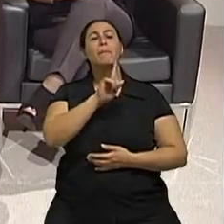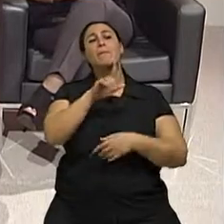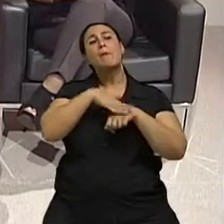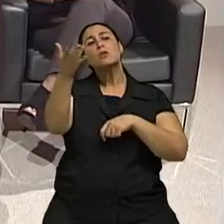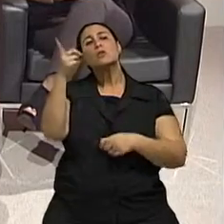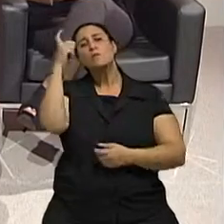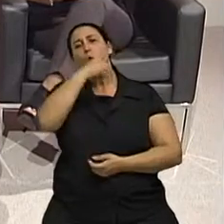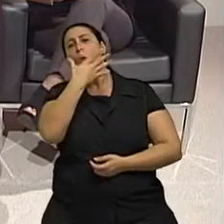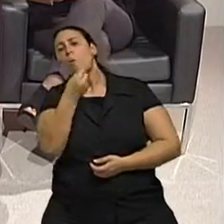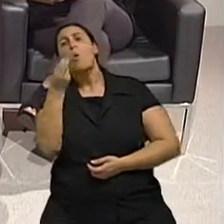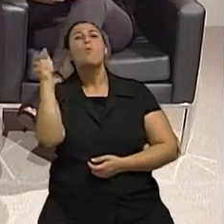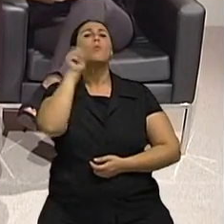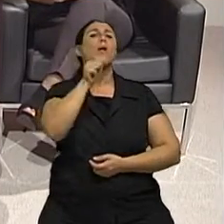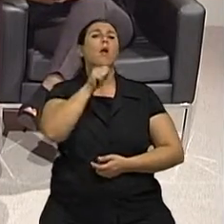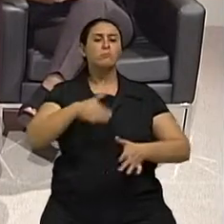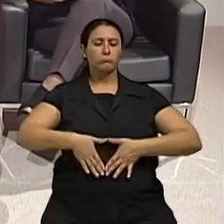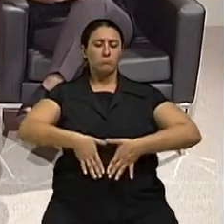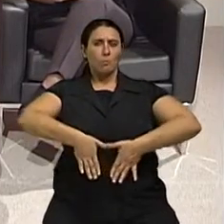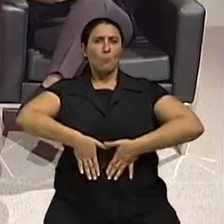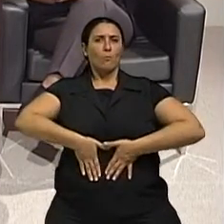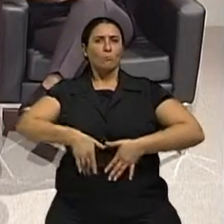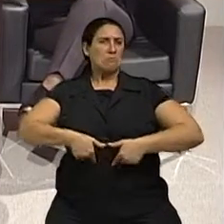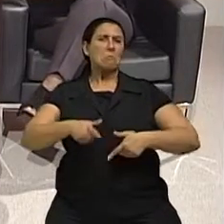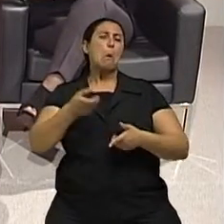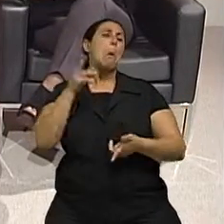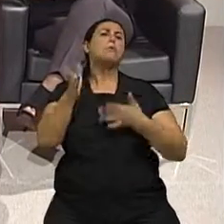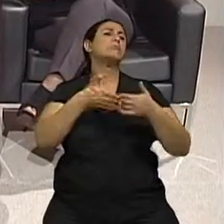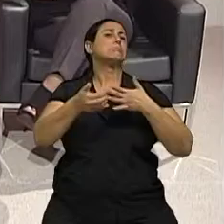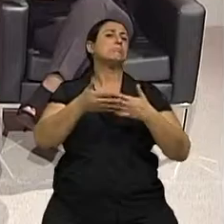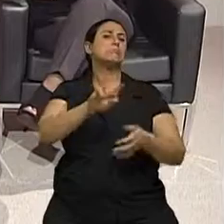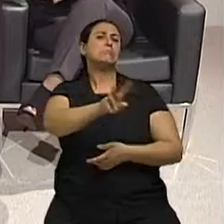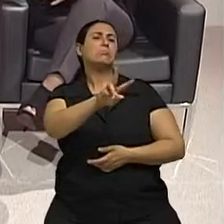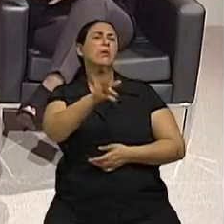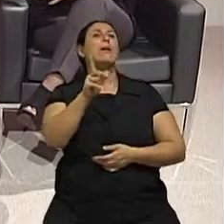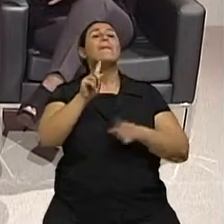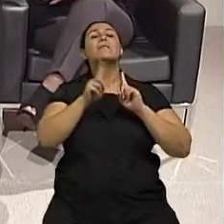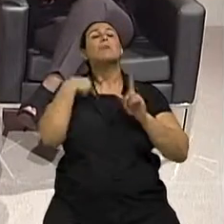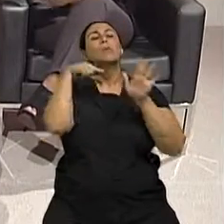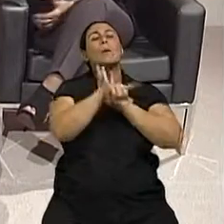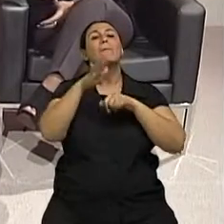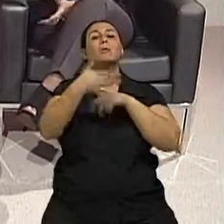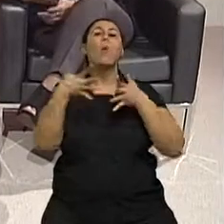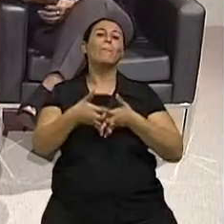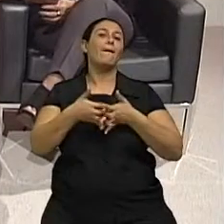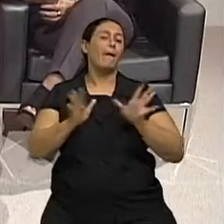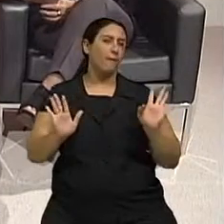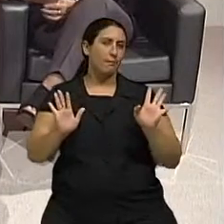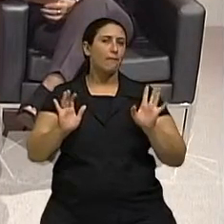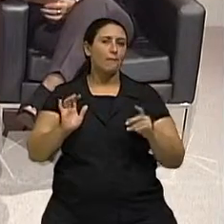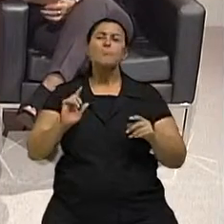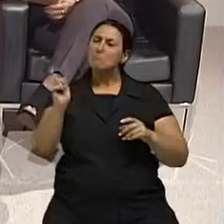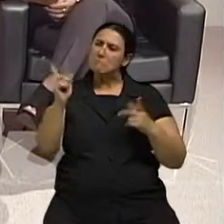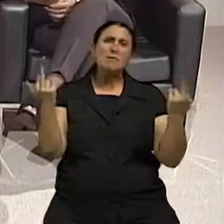para homem ou para mulher a cirurgia? Ou não tem isso? Tanto faz. É mais complicada? Isso que eu quero dizer difícil. Não, a cirurgia é a